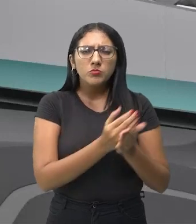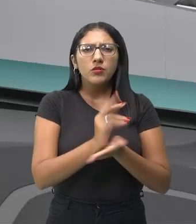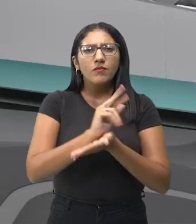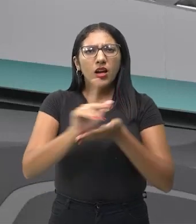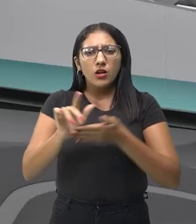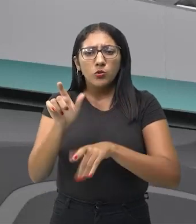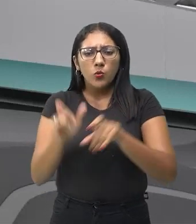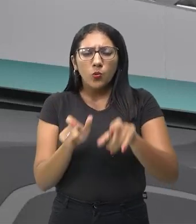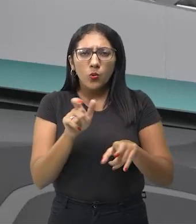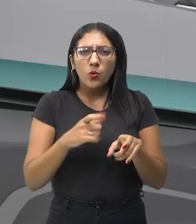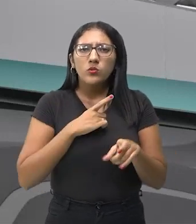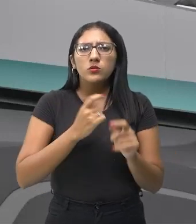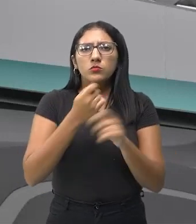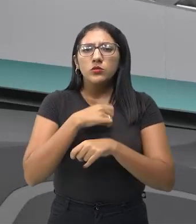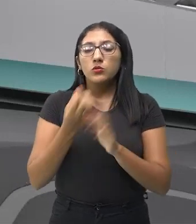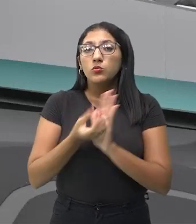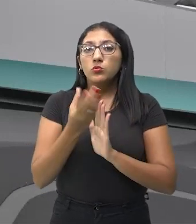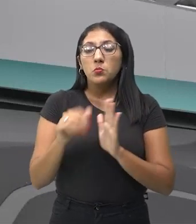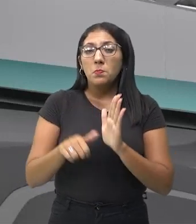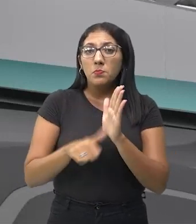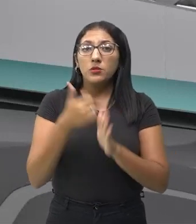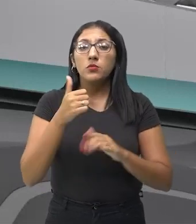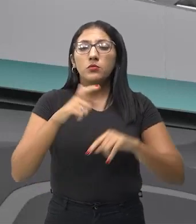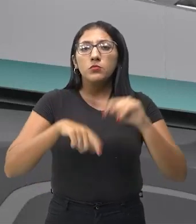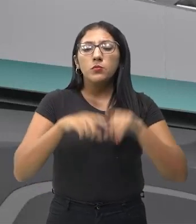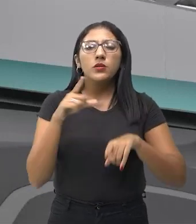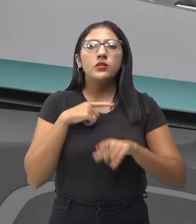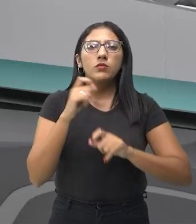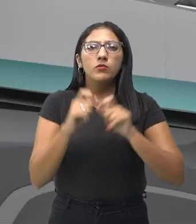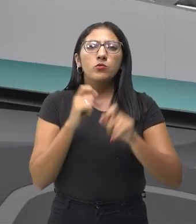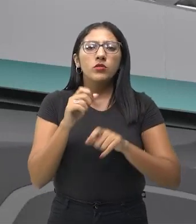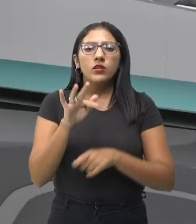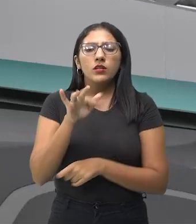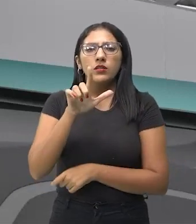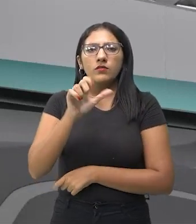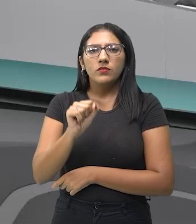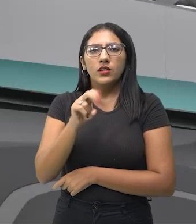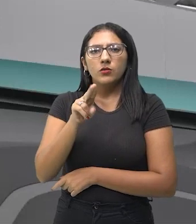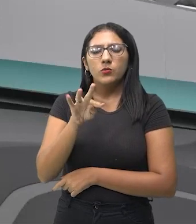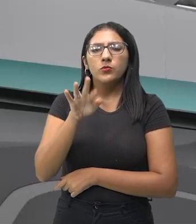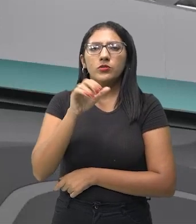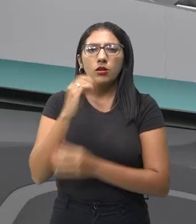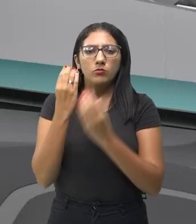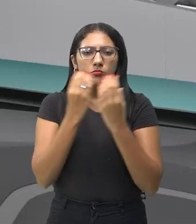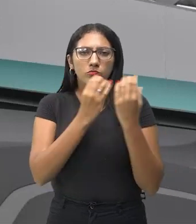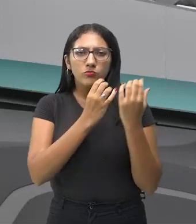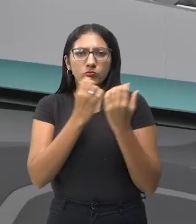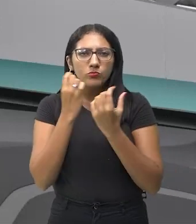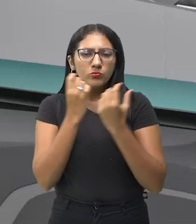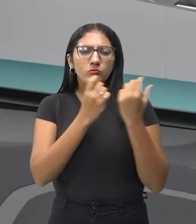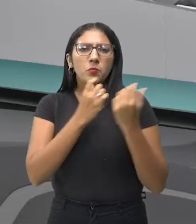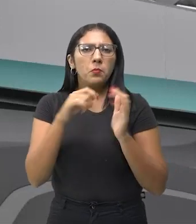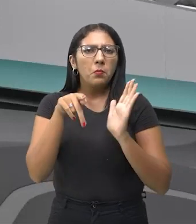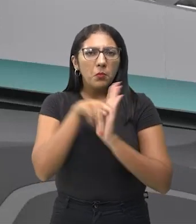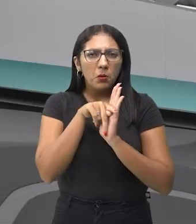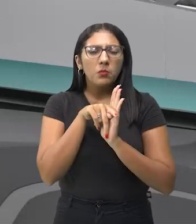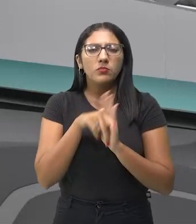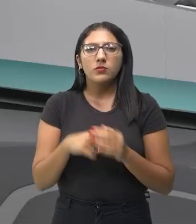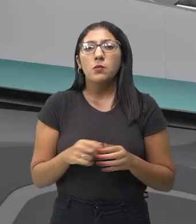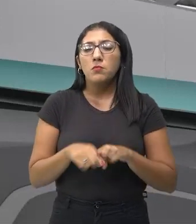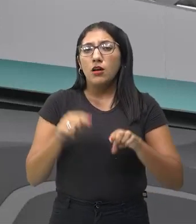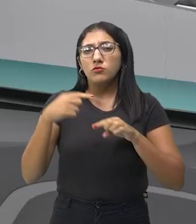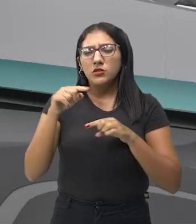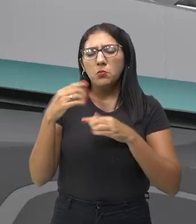O homem criou, o primeiro instrumento foi uma flauta de ossos, mas vocês vão ver no passar das nossas aulas, tá bom?